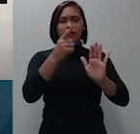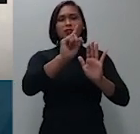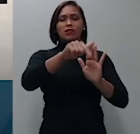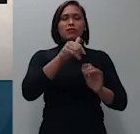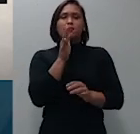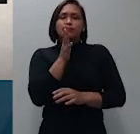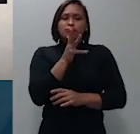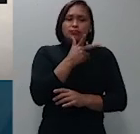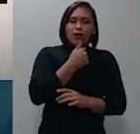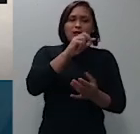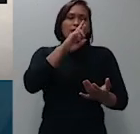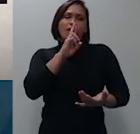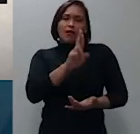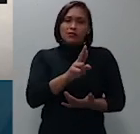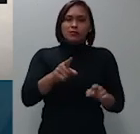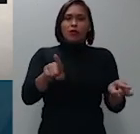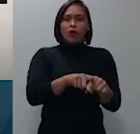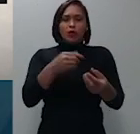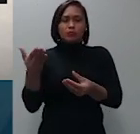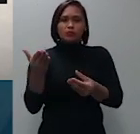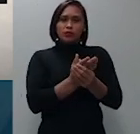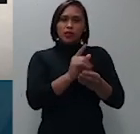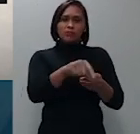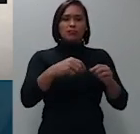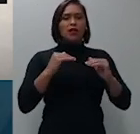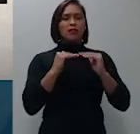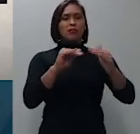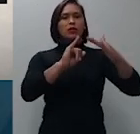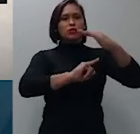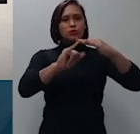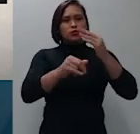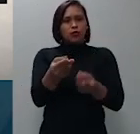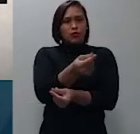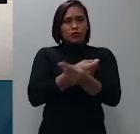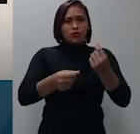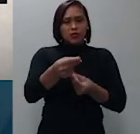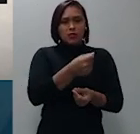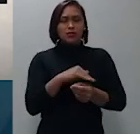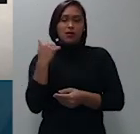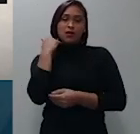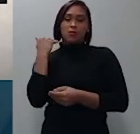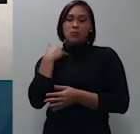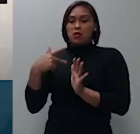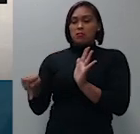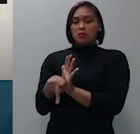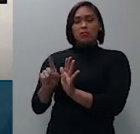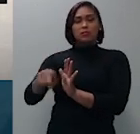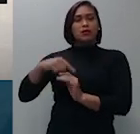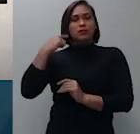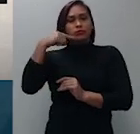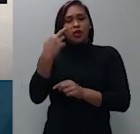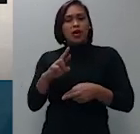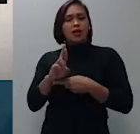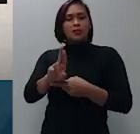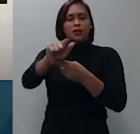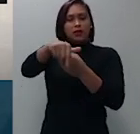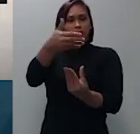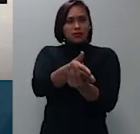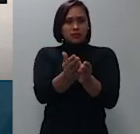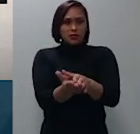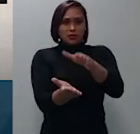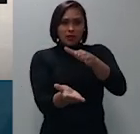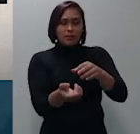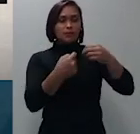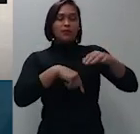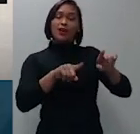causa manifestada pela instituição financeira por meio dos advogados que a representam nesses autos faço disposto eu rejeito em baixo